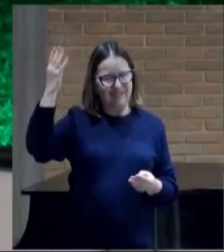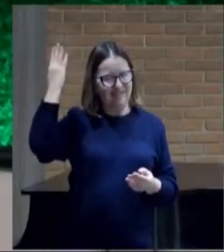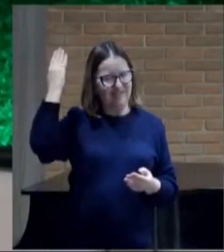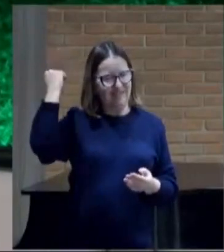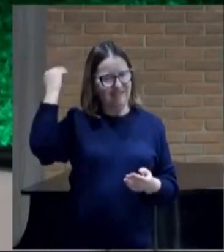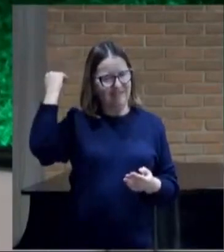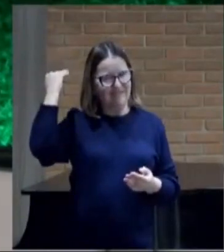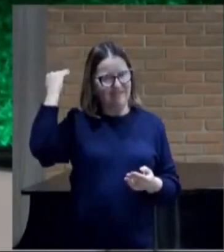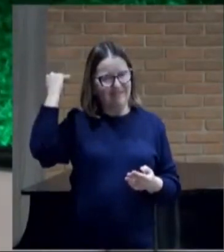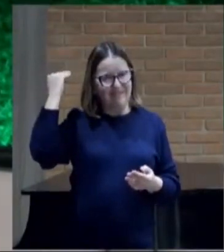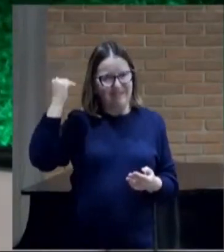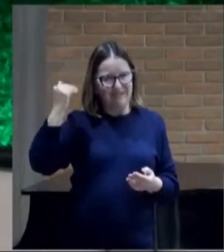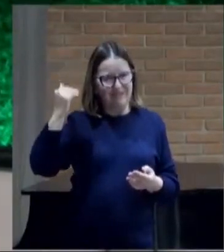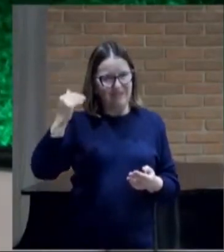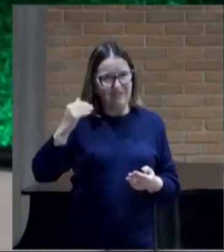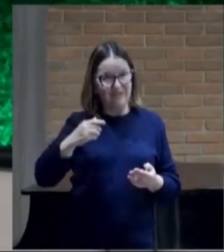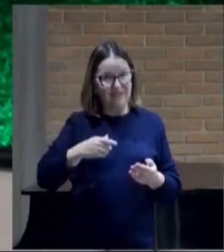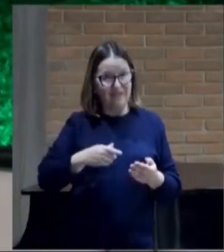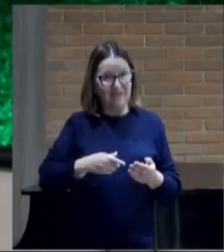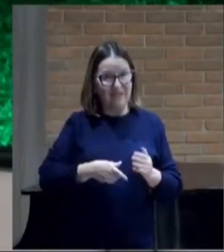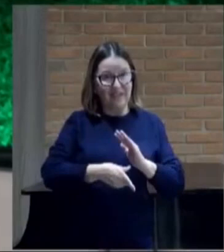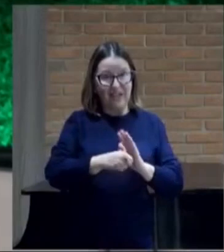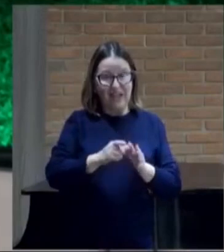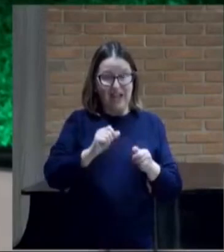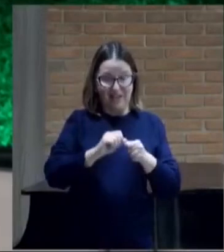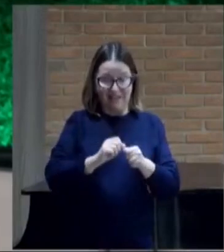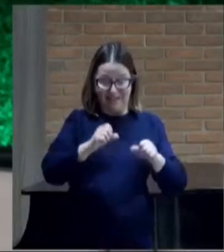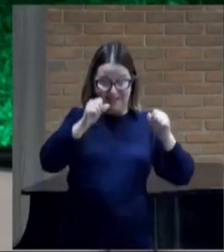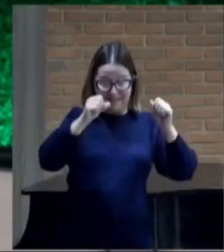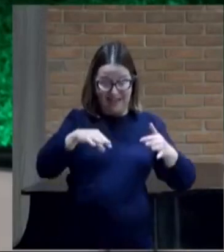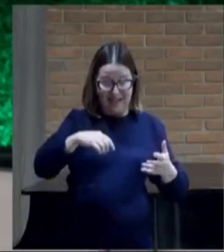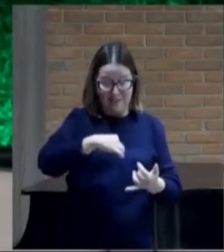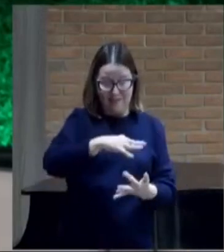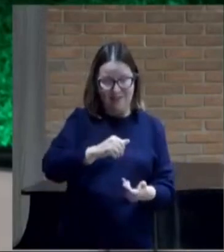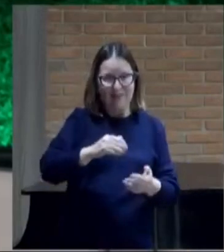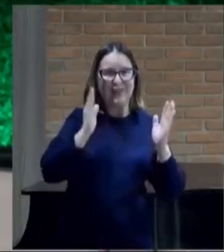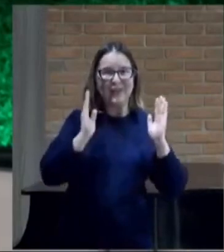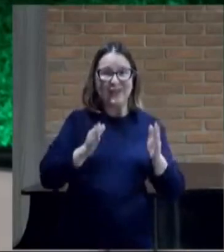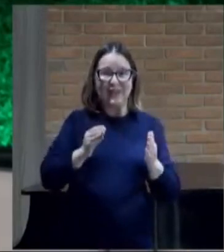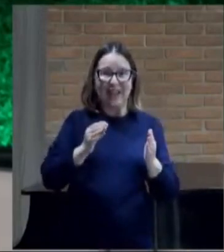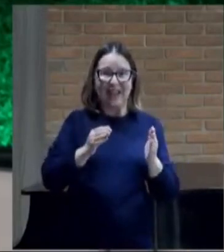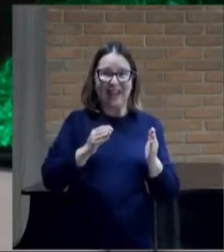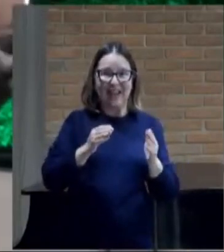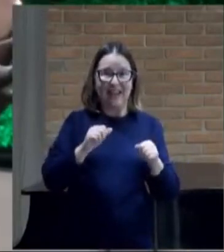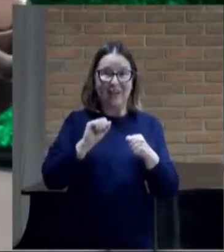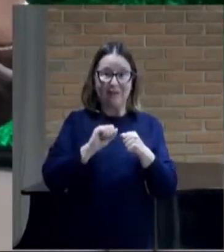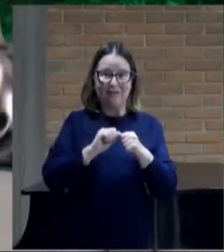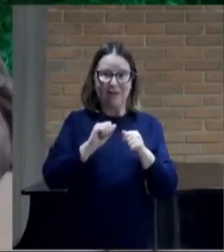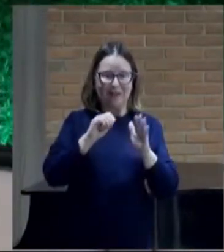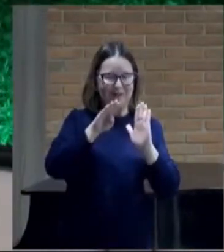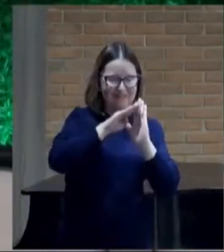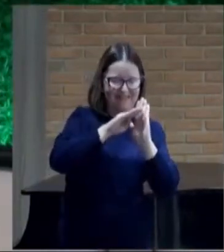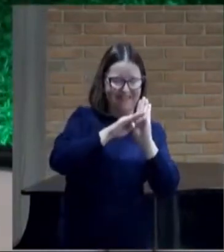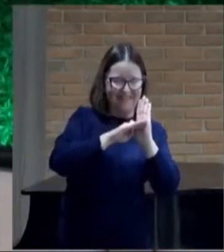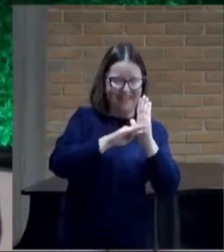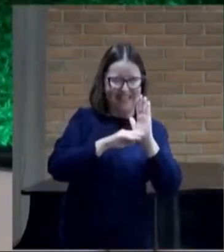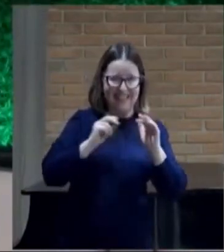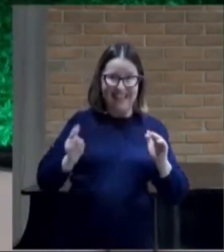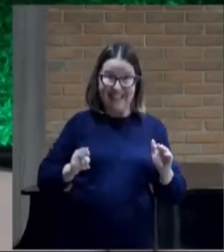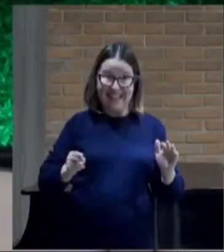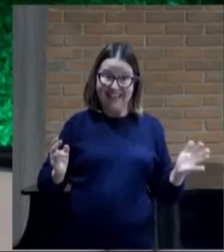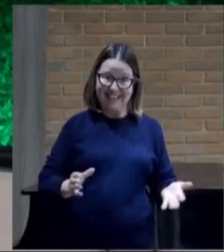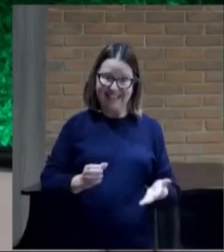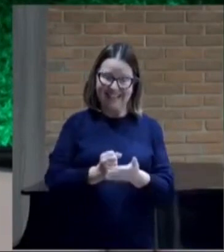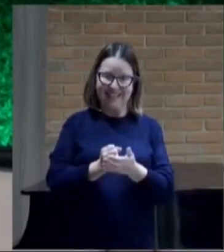Antes que tivesse Mundo Já tivesse Planejado Um projeto Eterno De redenção